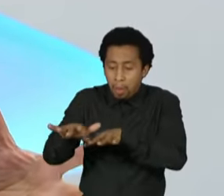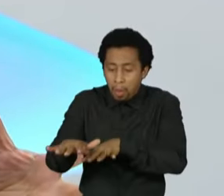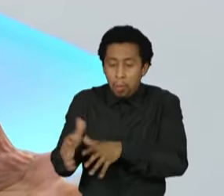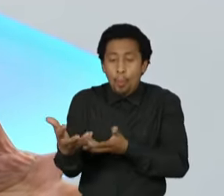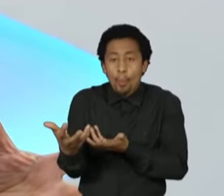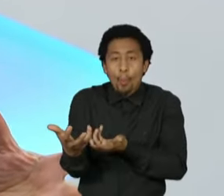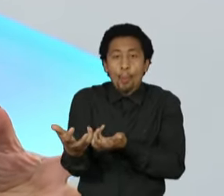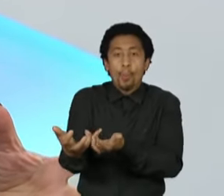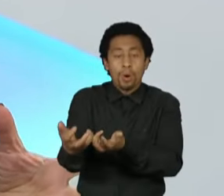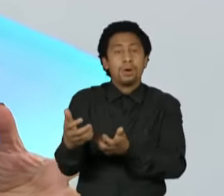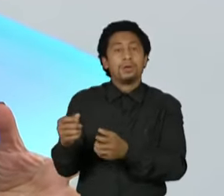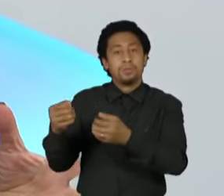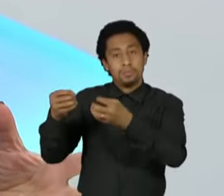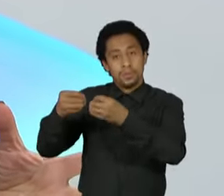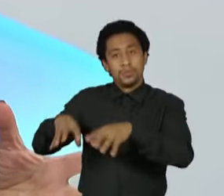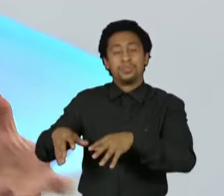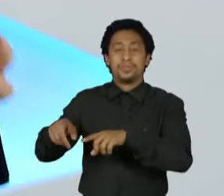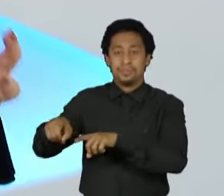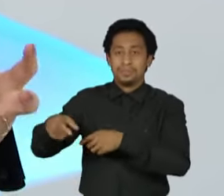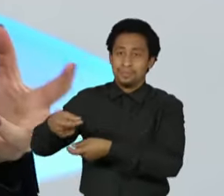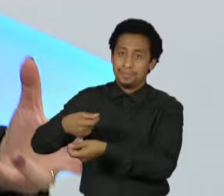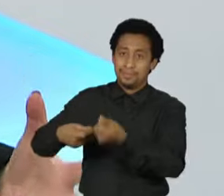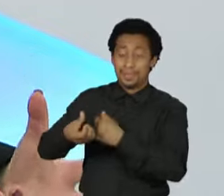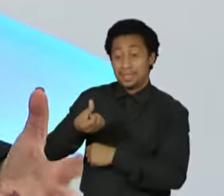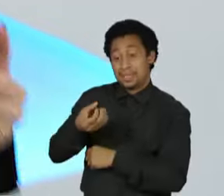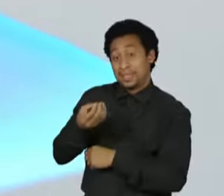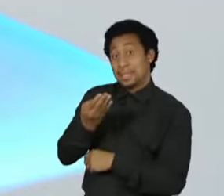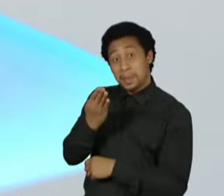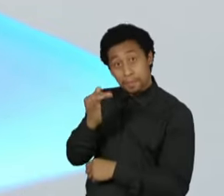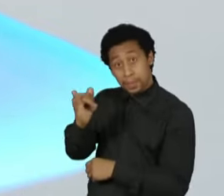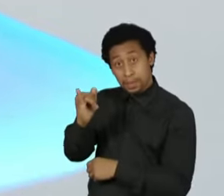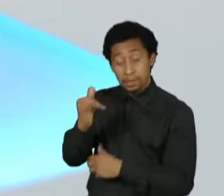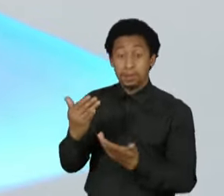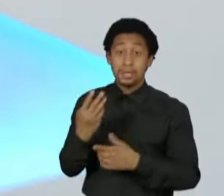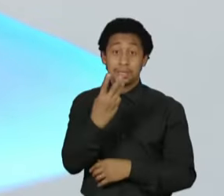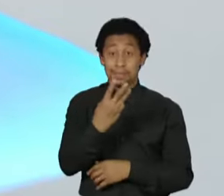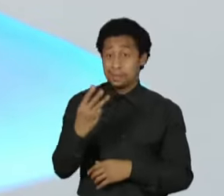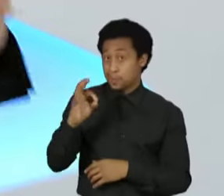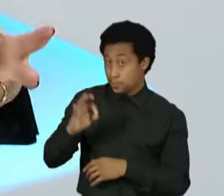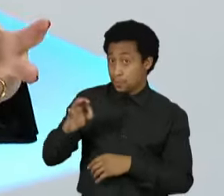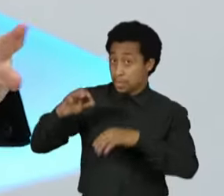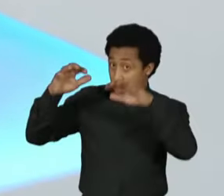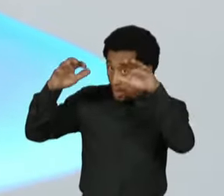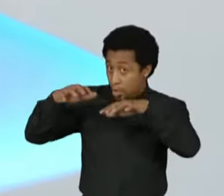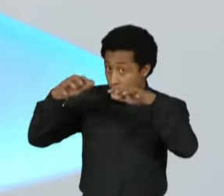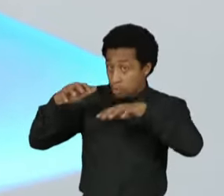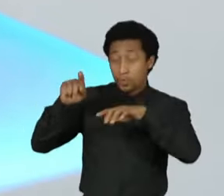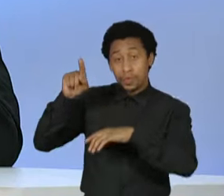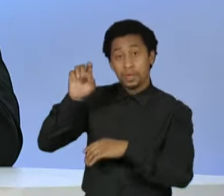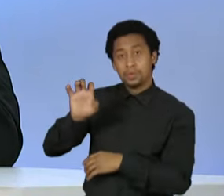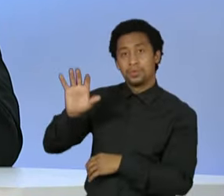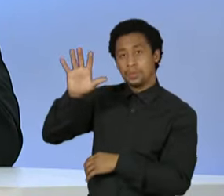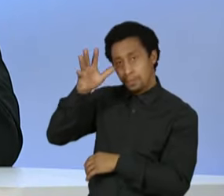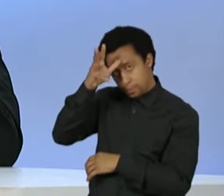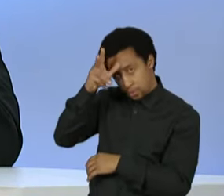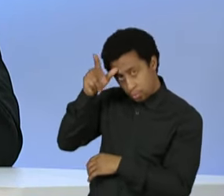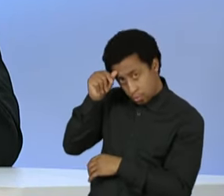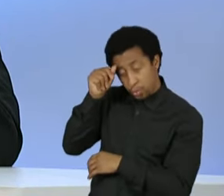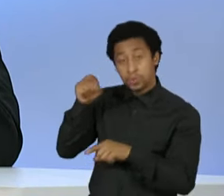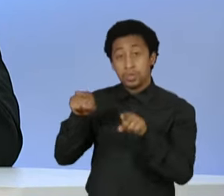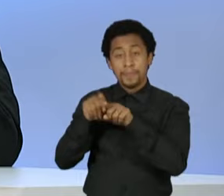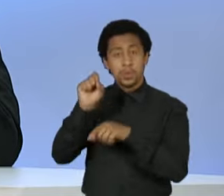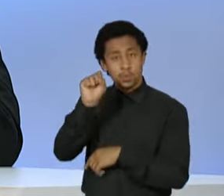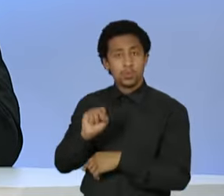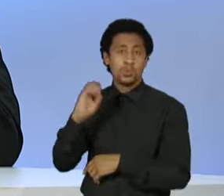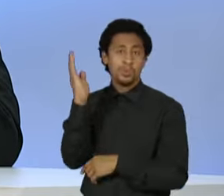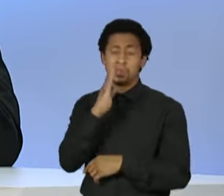prejuízo para o agro de 60 bilhões de reais. Um terço das chuvas que chegam no meu estado, em Mato Grosso e no sul do Brasil, é